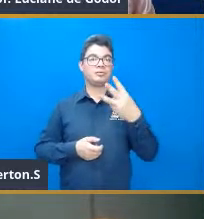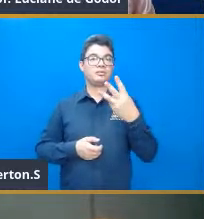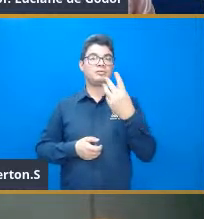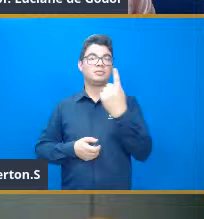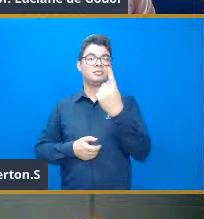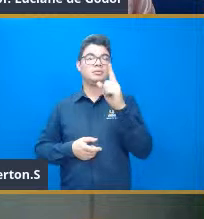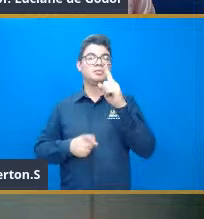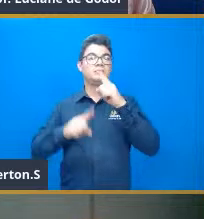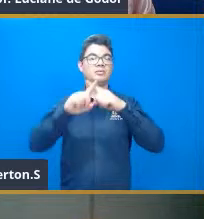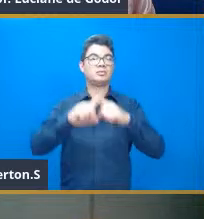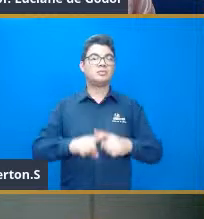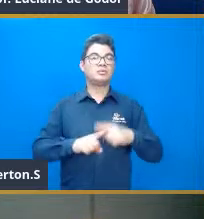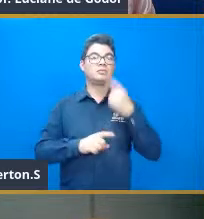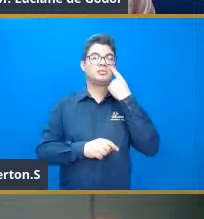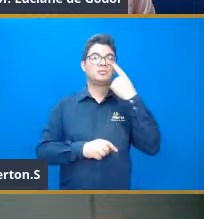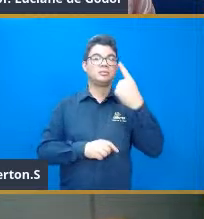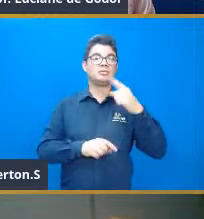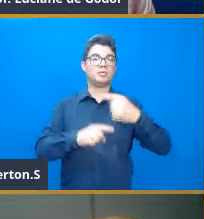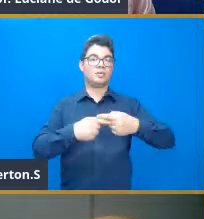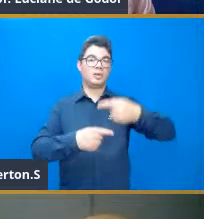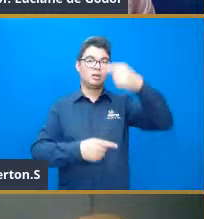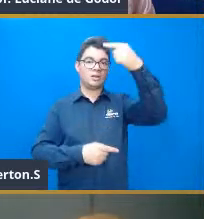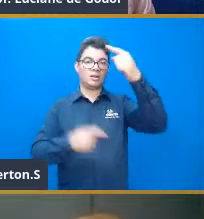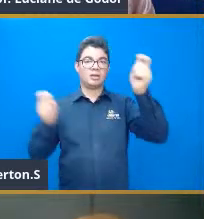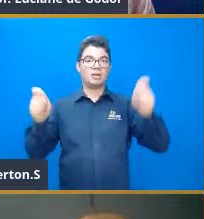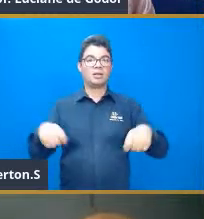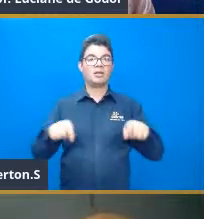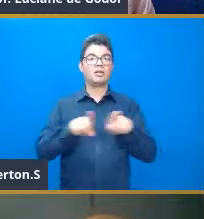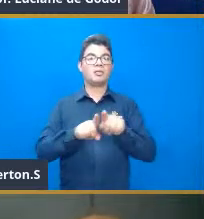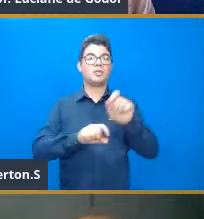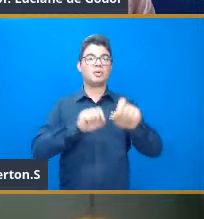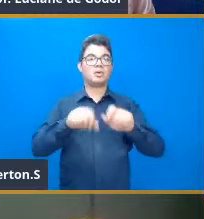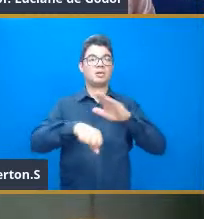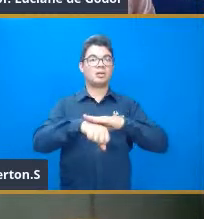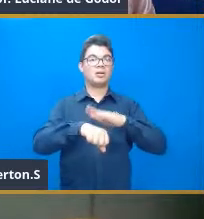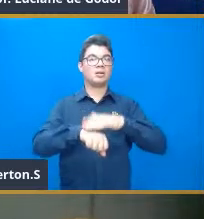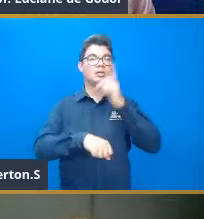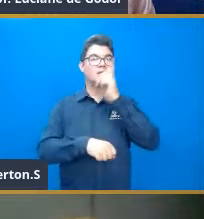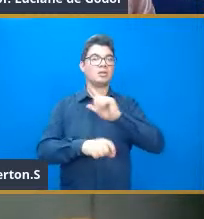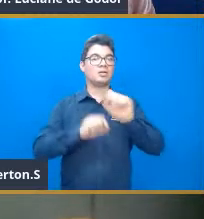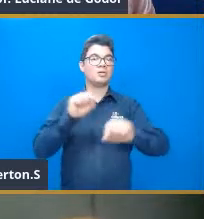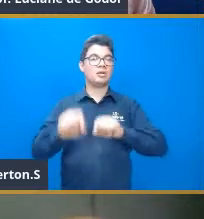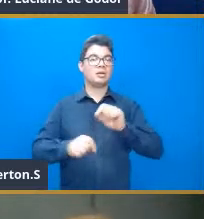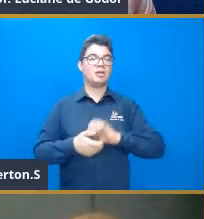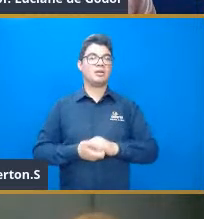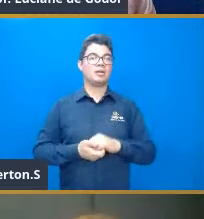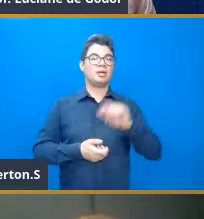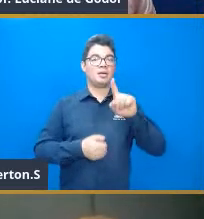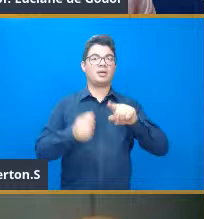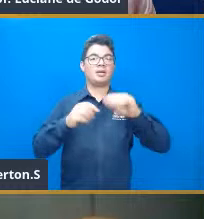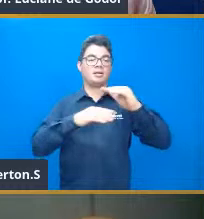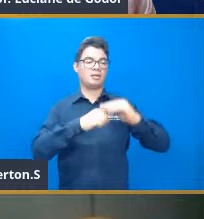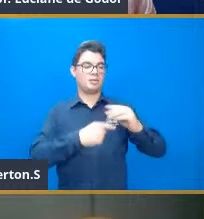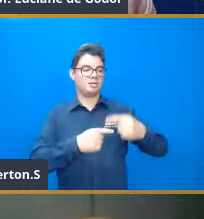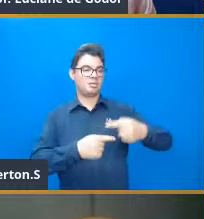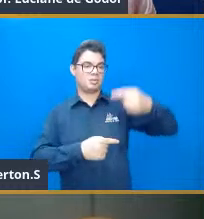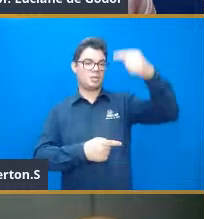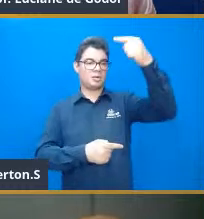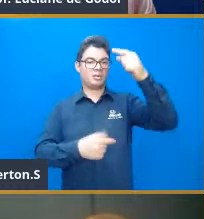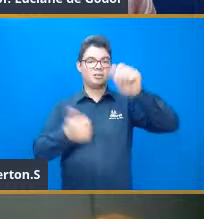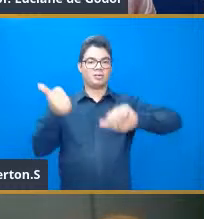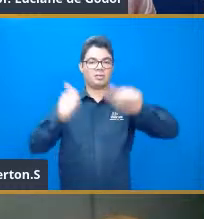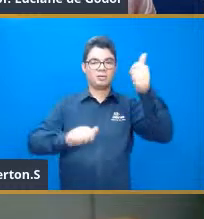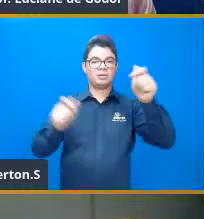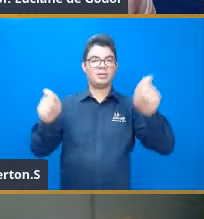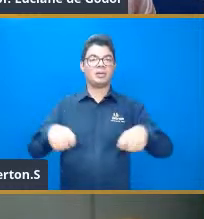o crescimento, elevado a ter, onde ter o tempo, então note que na variação, né, do crescimento de uma população, a gente consegue também uma função